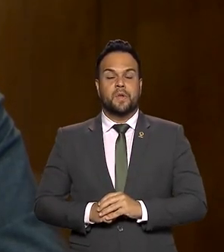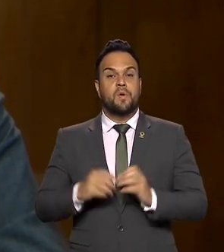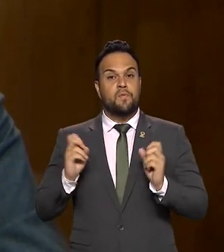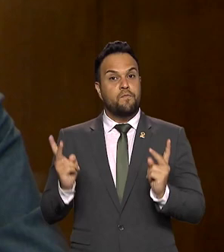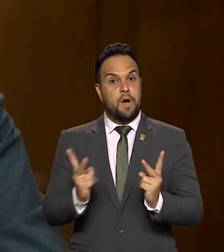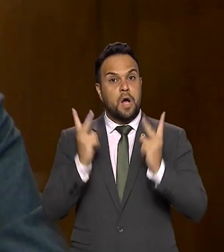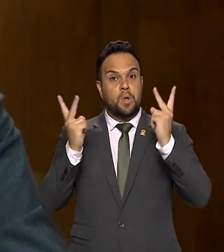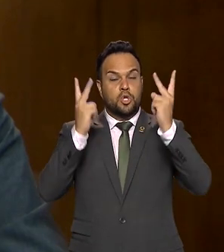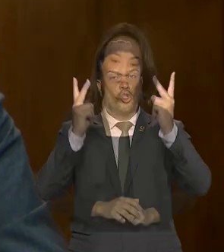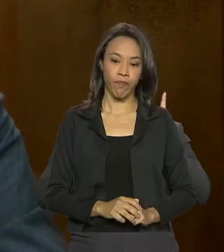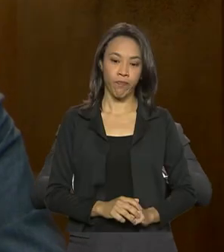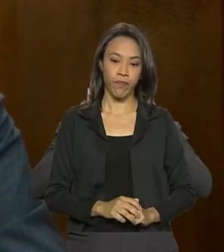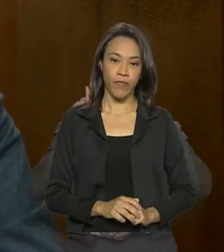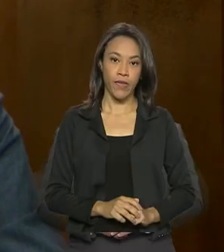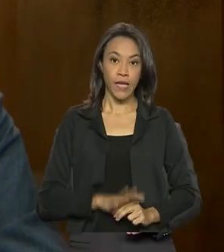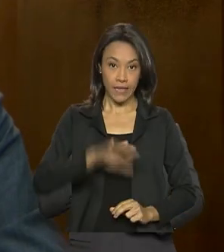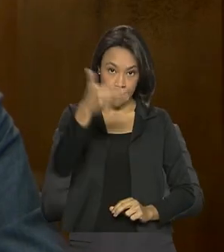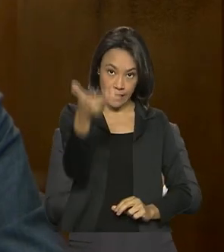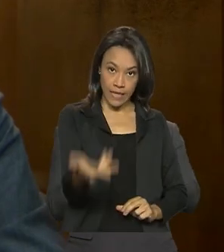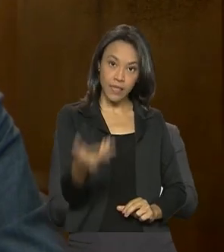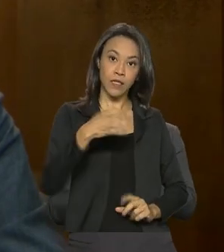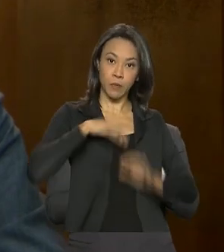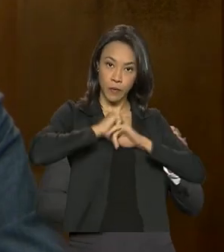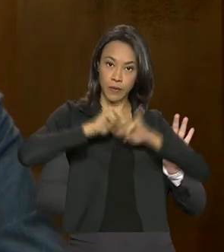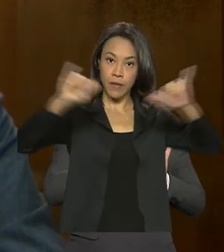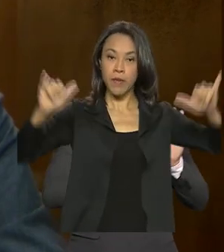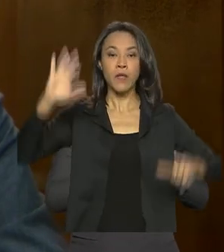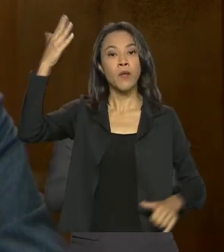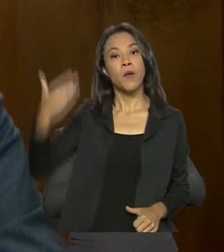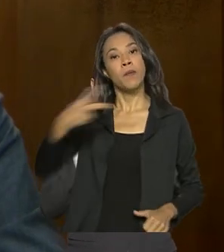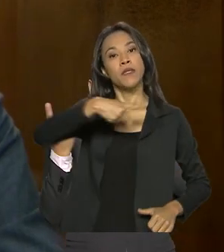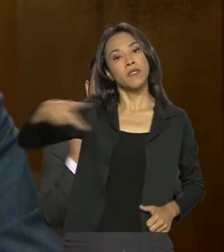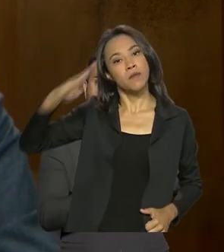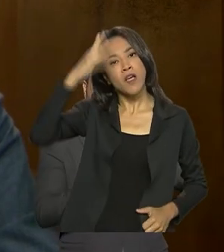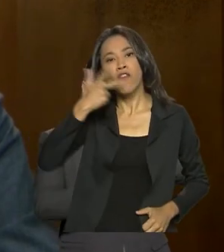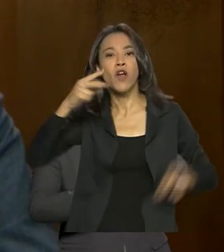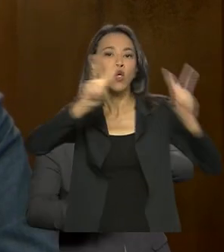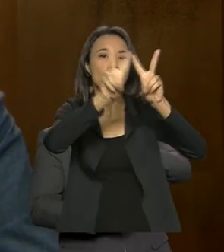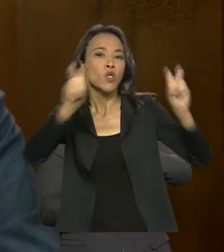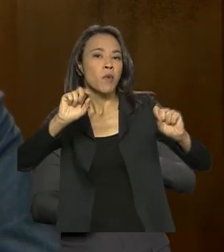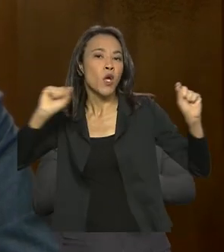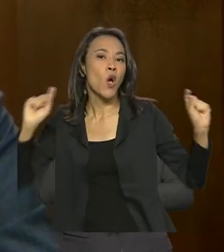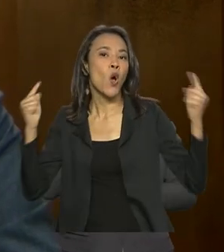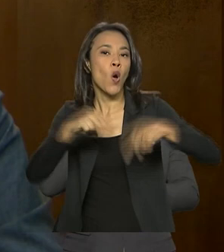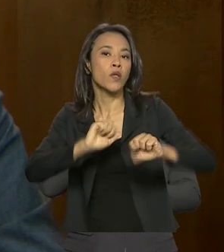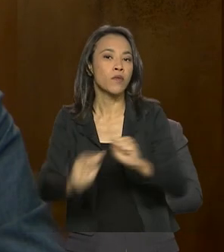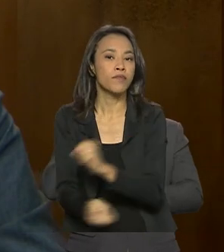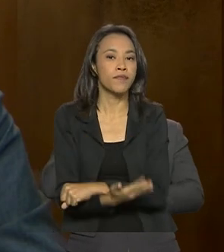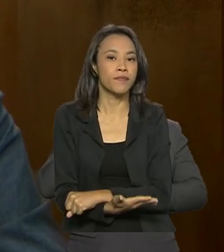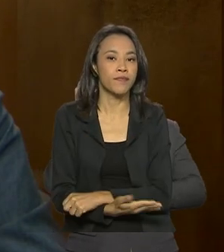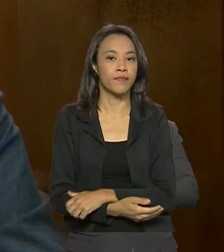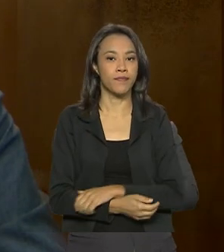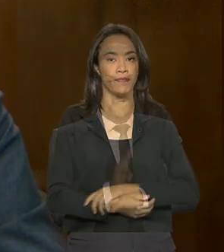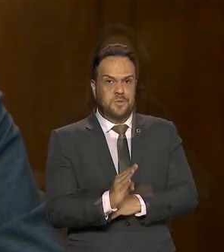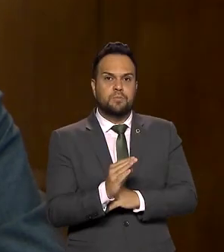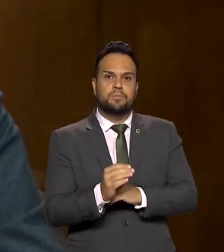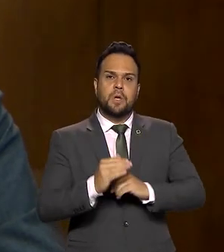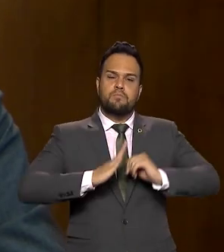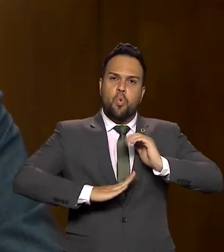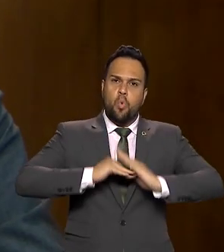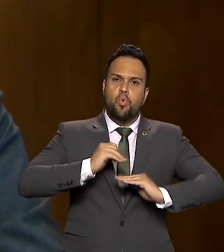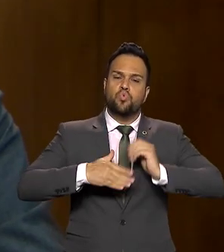No pronunciamento, o presidente Jair Bolsonaro também destacou as ações de combate à corrupção. Estamos construindo e